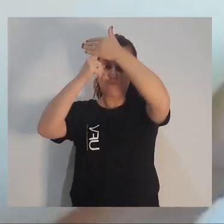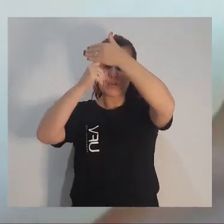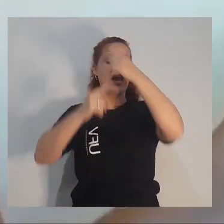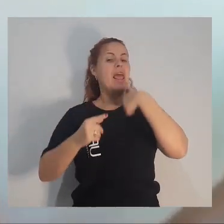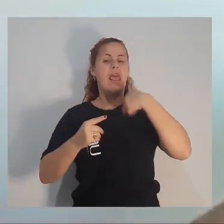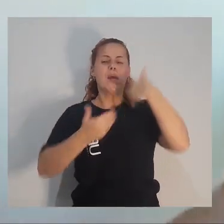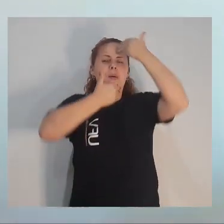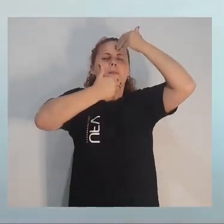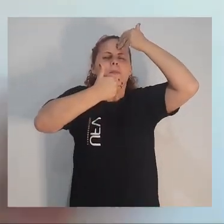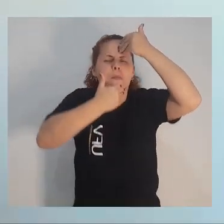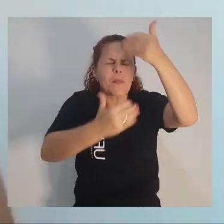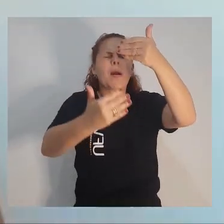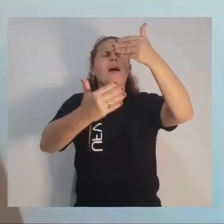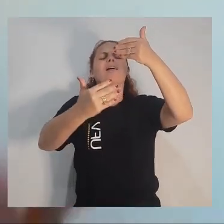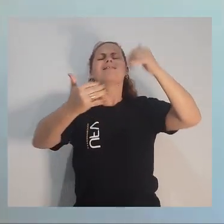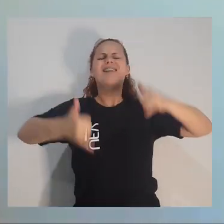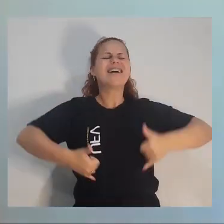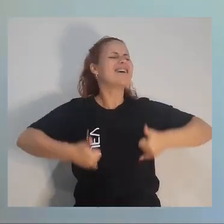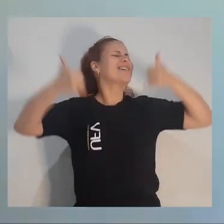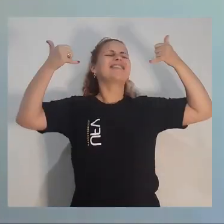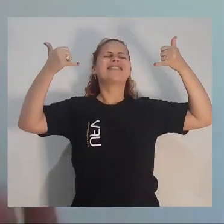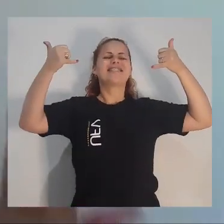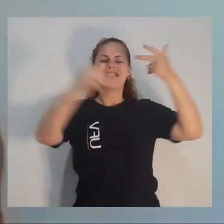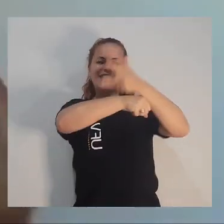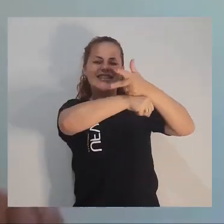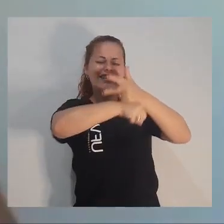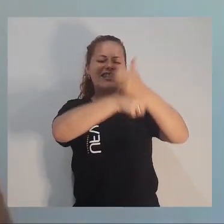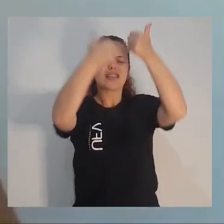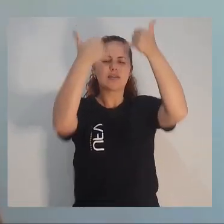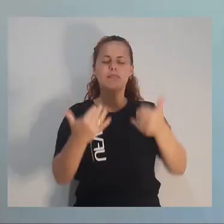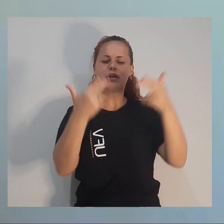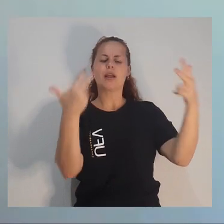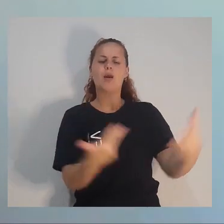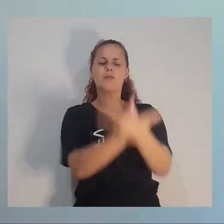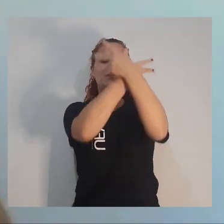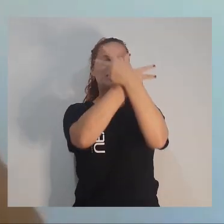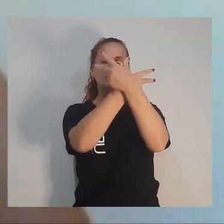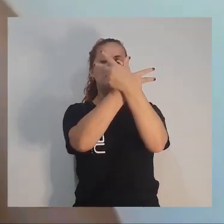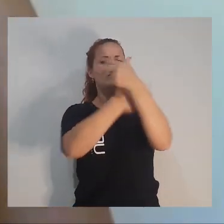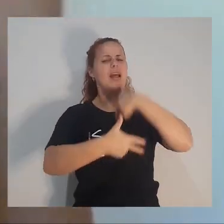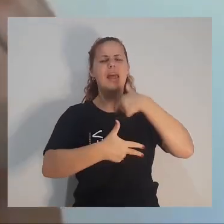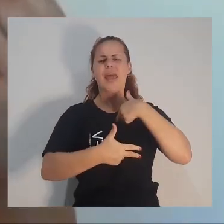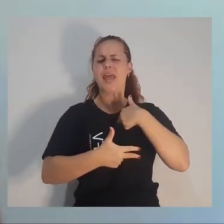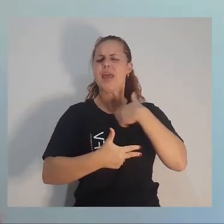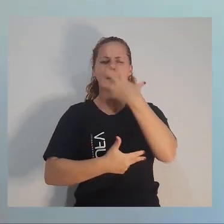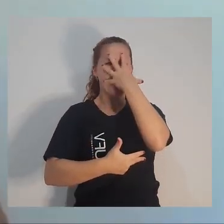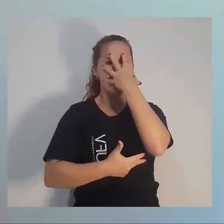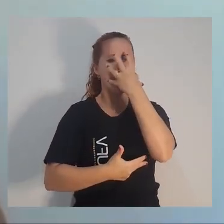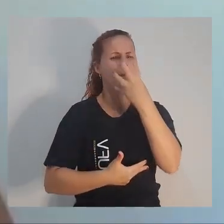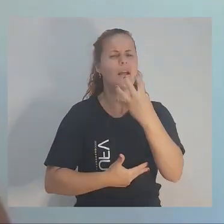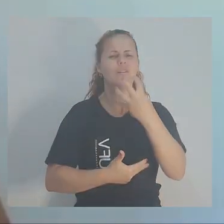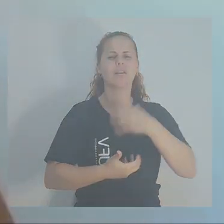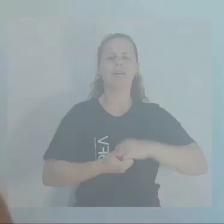infinitamente grata, muito honrada por estar gravando esse vídeo, falando dessa universidade, pela qual eu sou muito, muito,